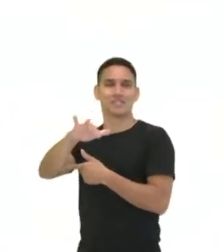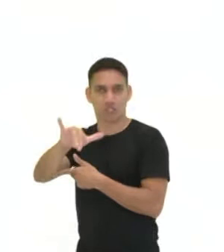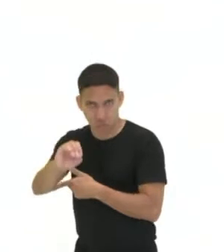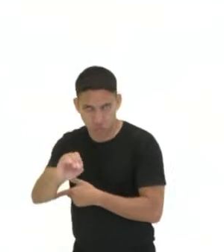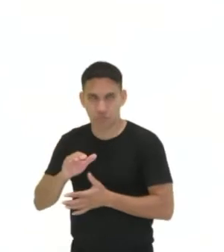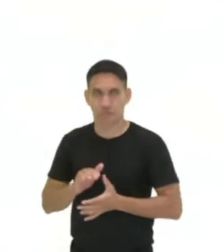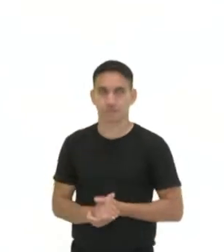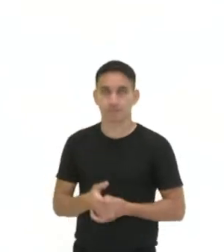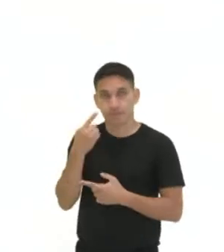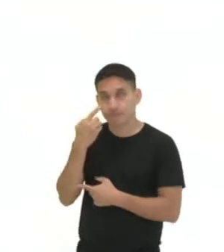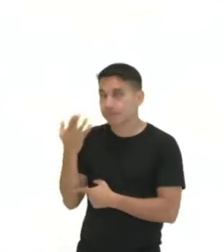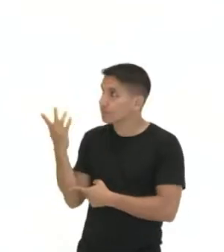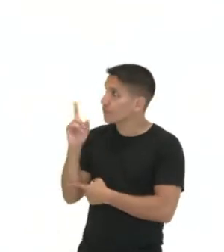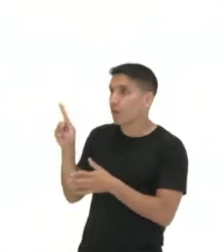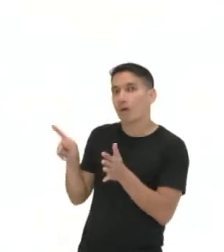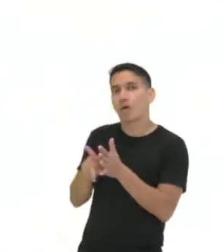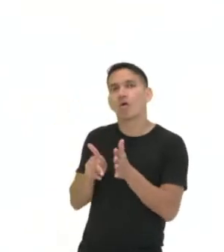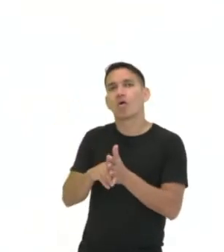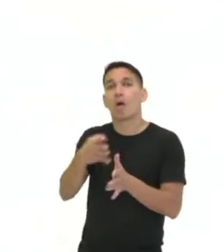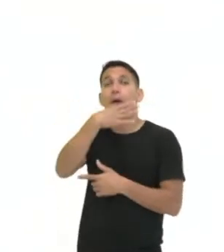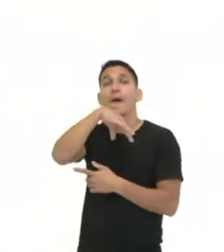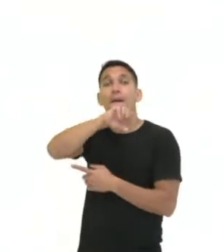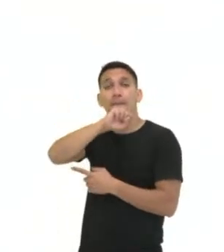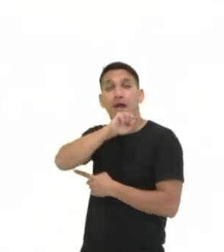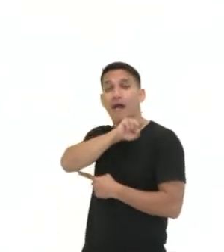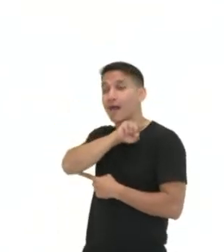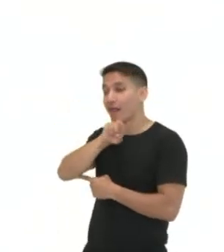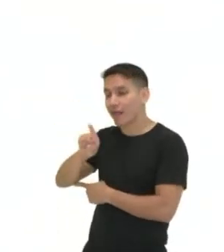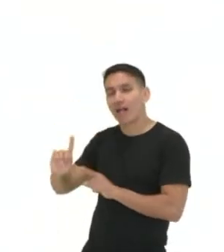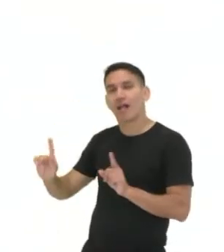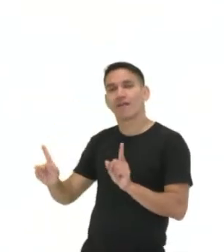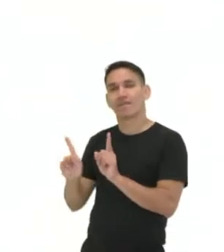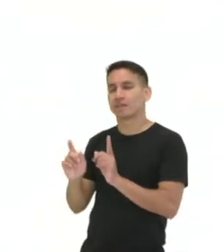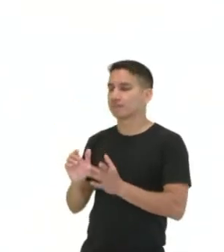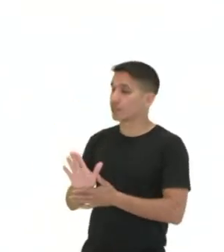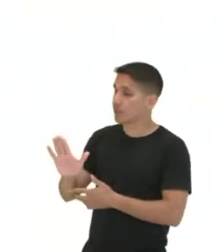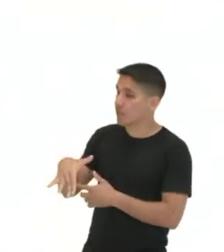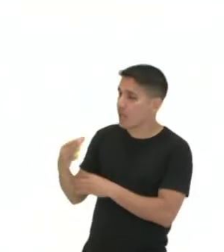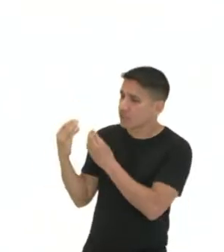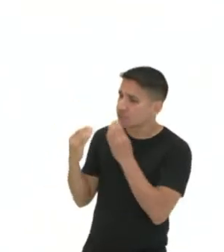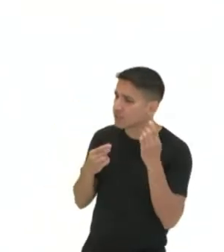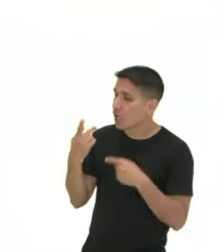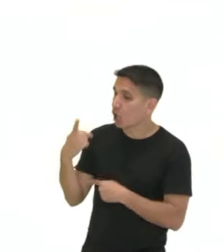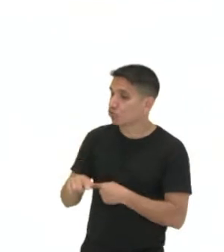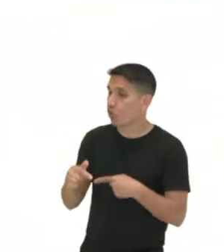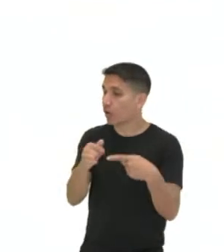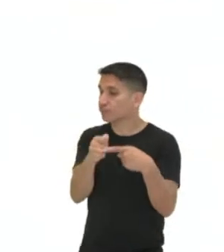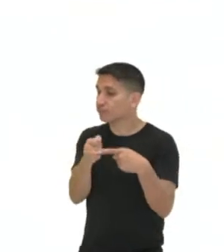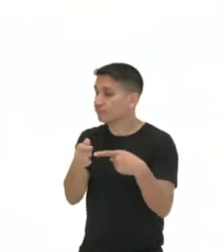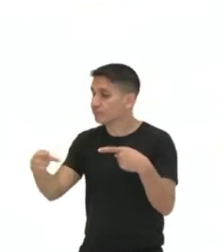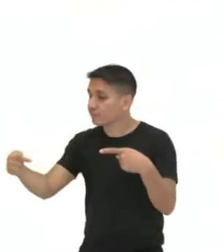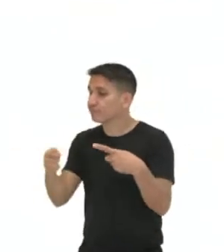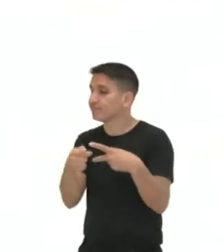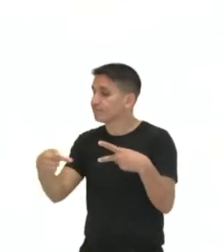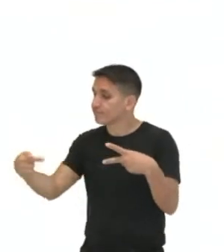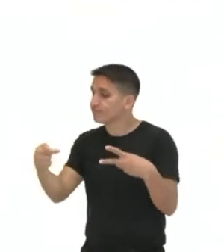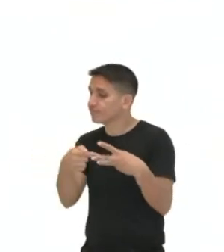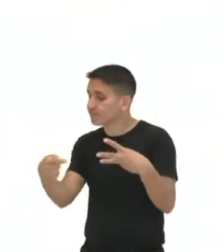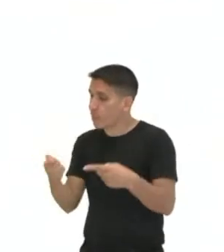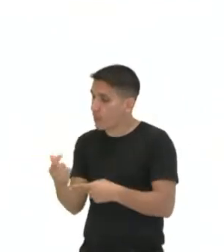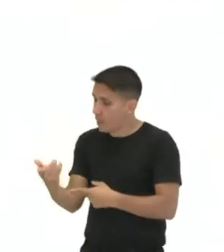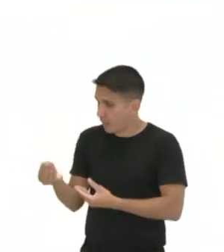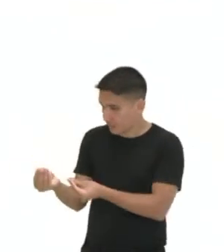E ali a gente tem então que o pai da Magali chega para ela e diz, Magali, sua semanada. A Magali